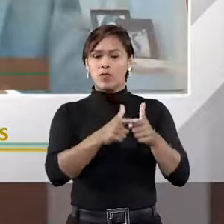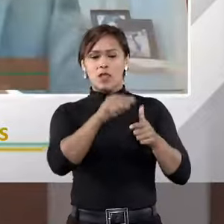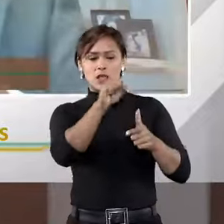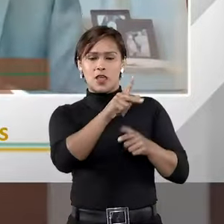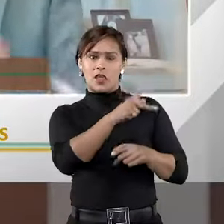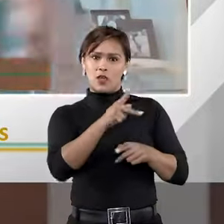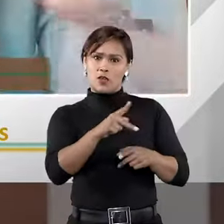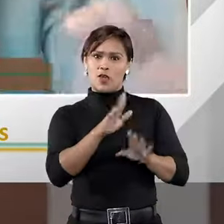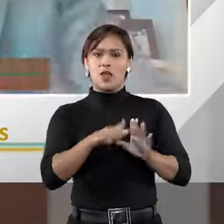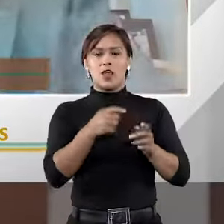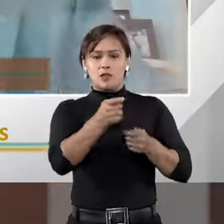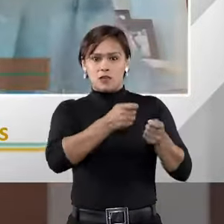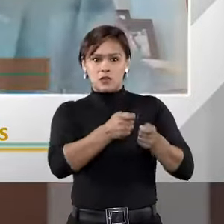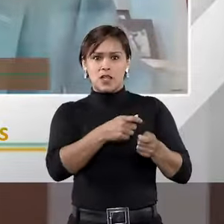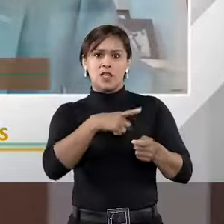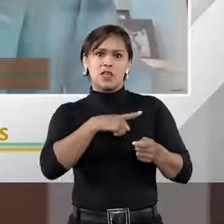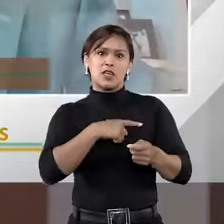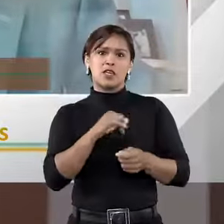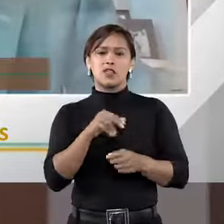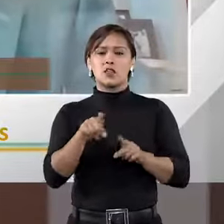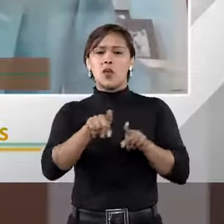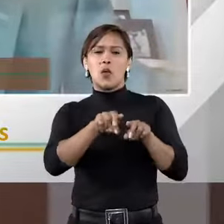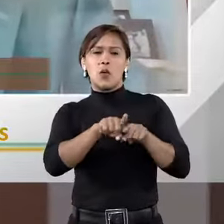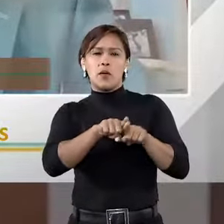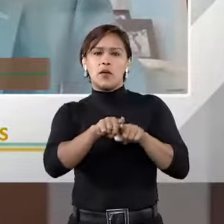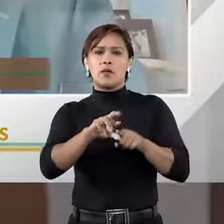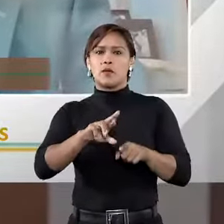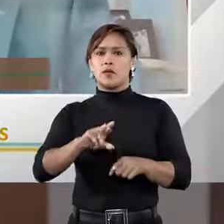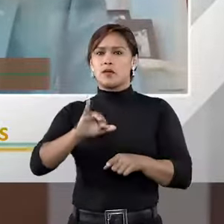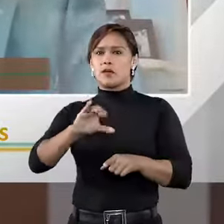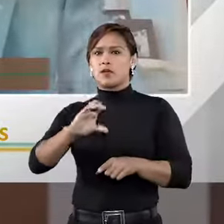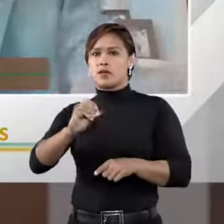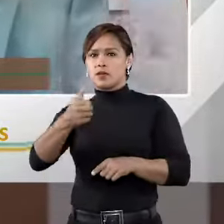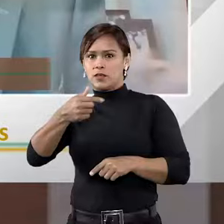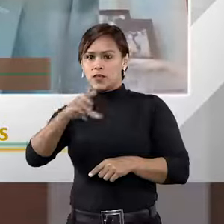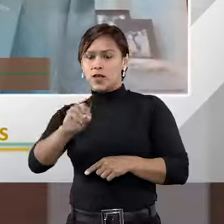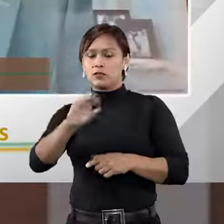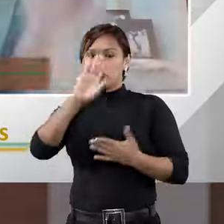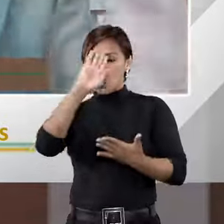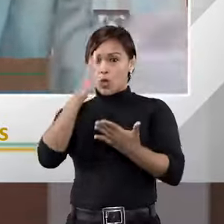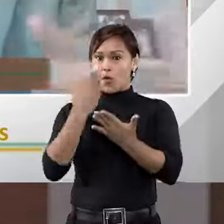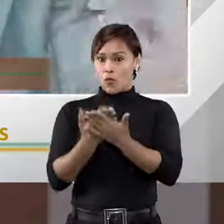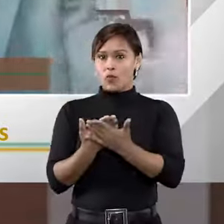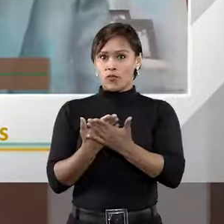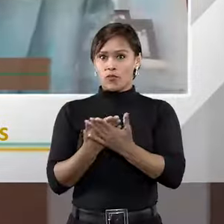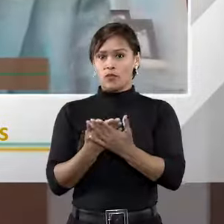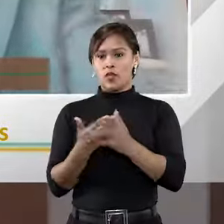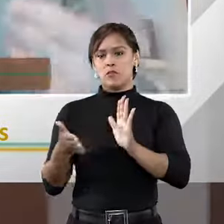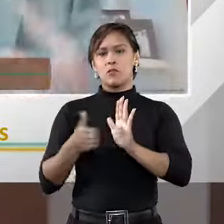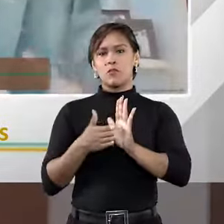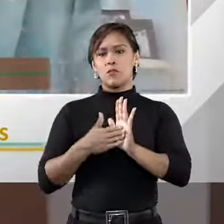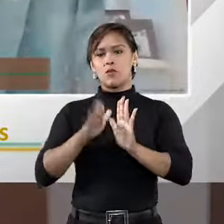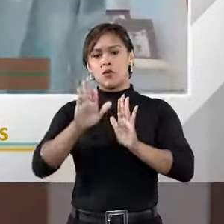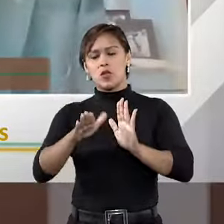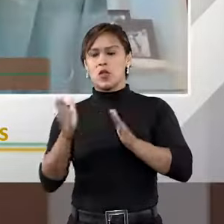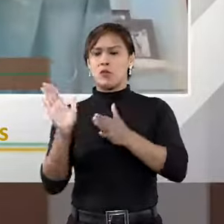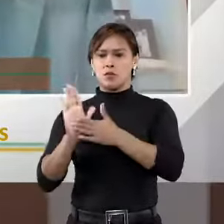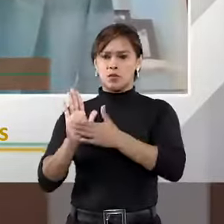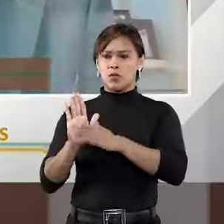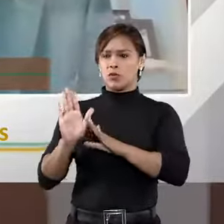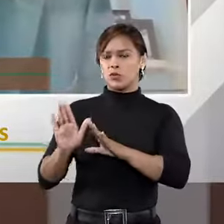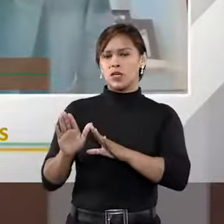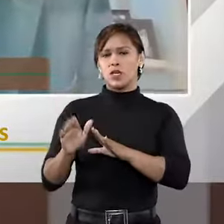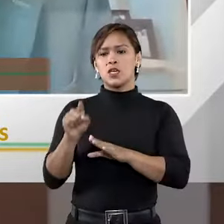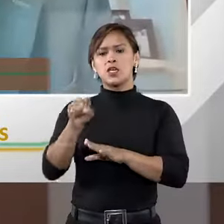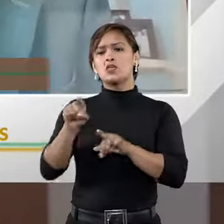arbitragem, o Fred tem um irmão chamado Ricardo, que eu conheço muito bem e confio nele. Eu poderia propor para o Fred, ou ele propor para mim, e se o